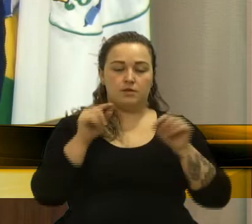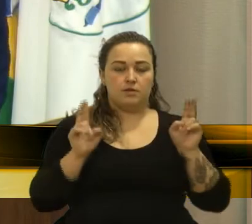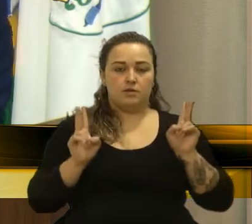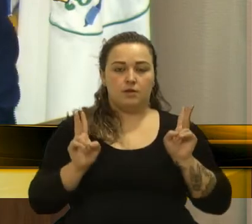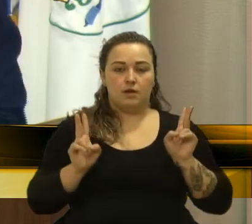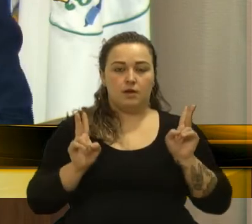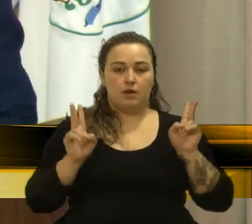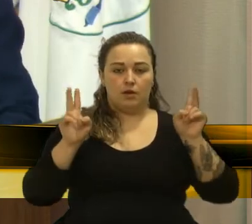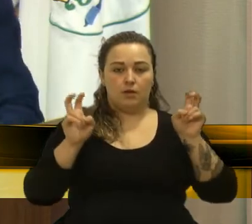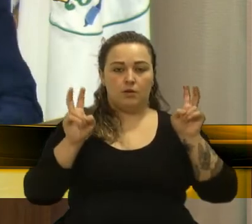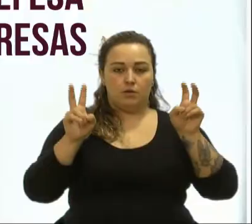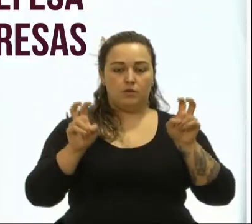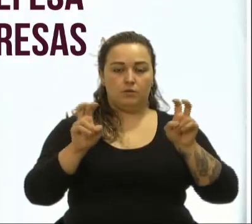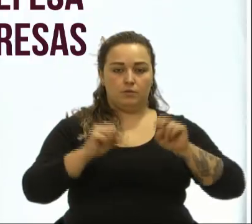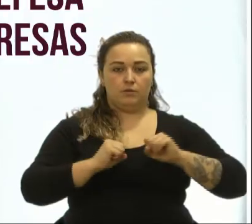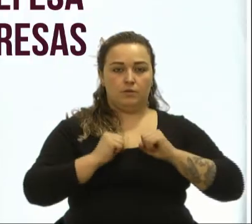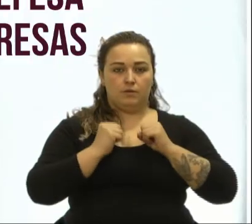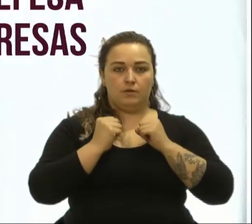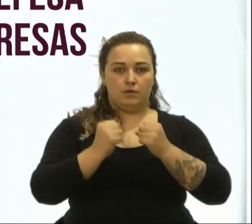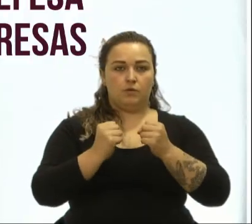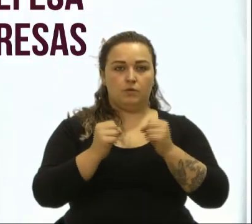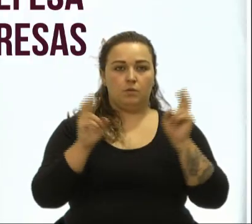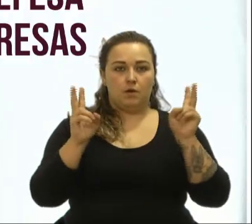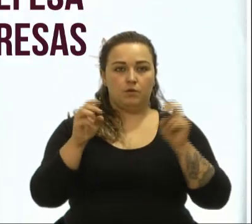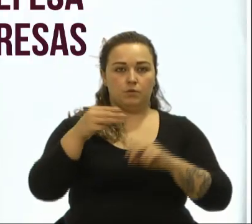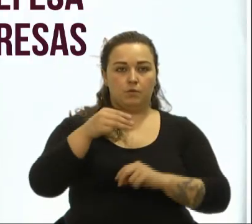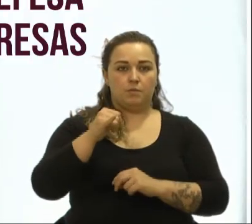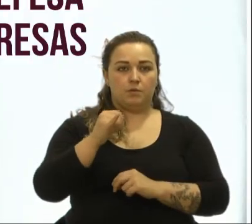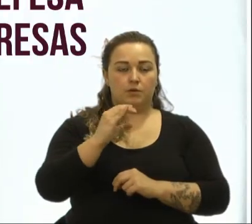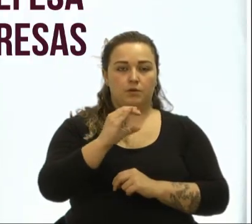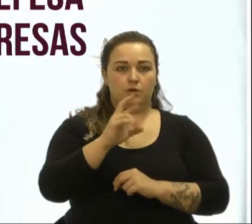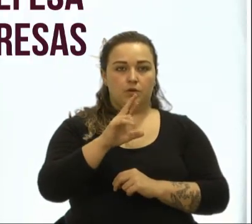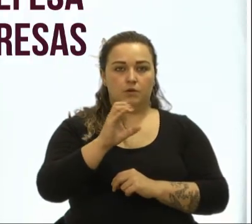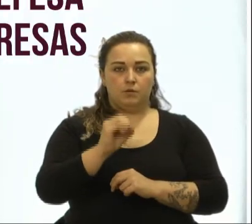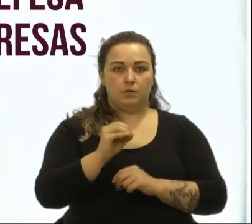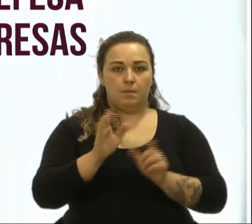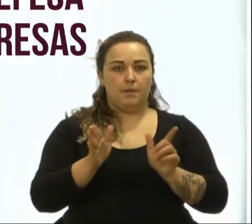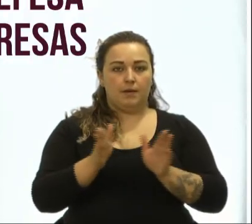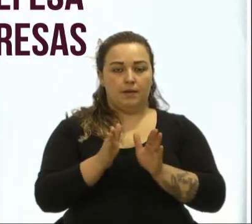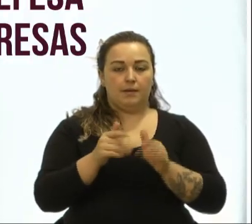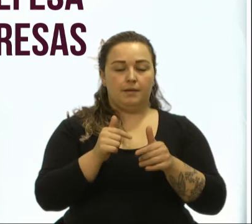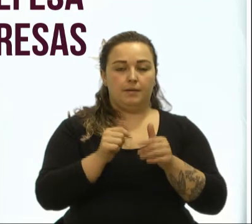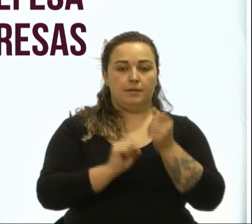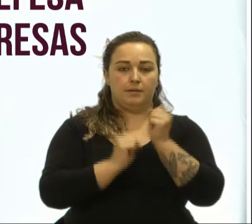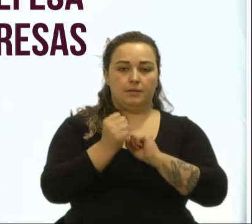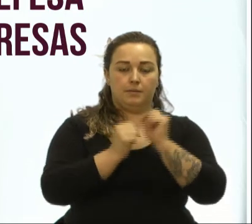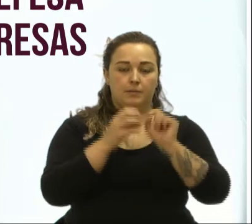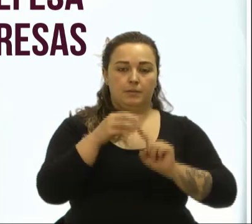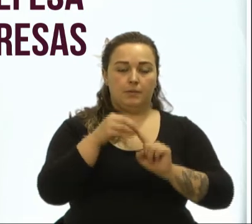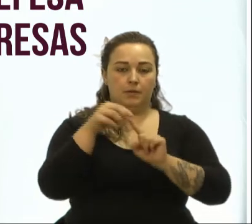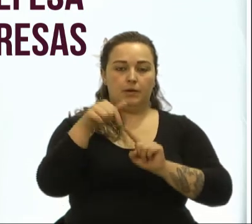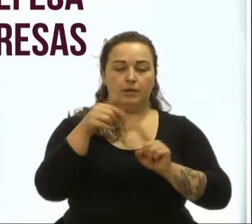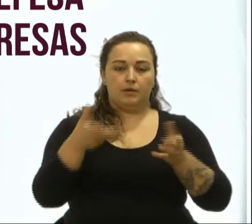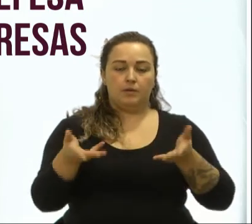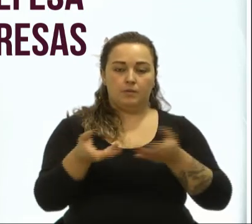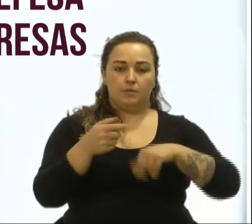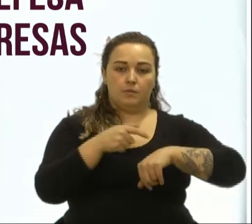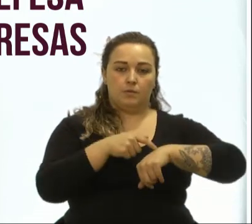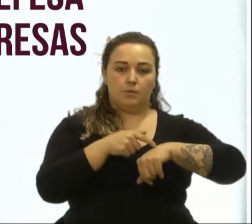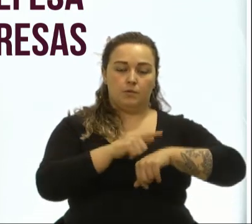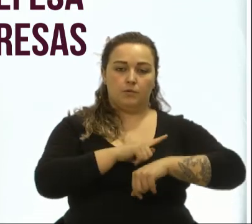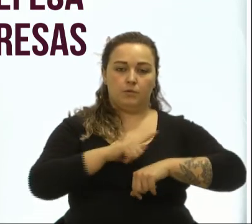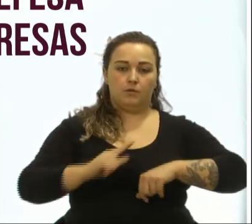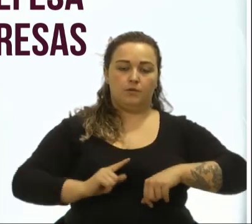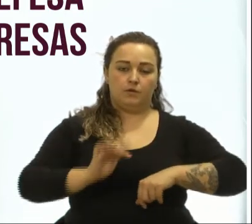parlamentar em defesa da micro e pequena empresa, principalmente nesse momento que o governo federal tenta